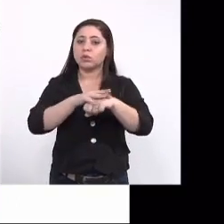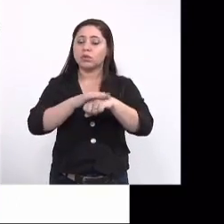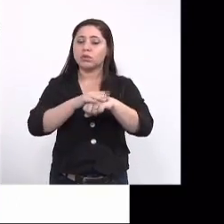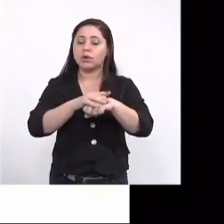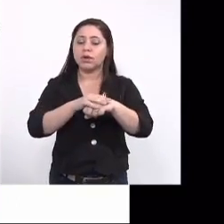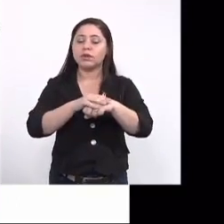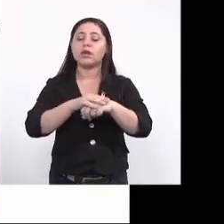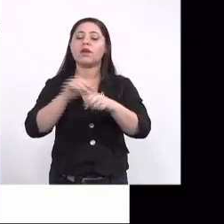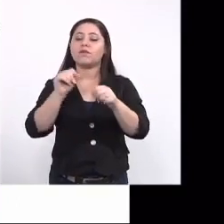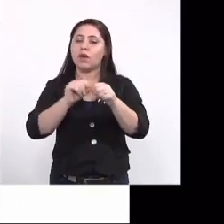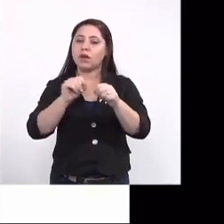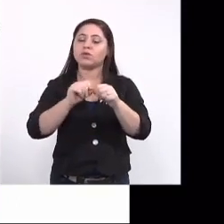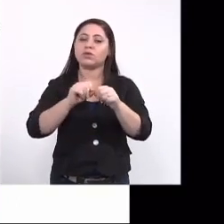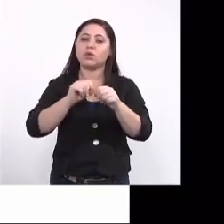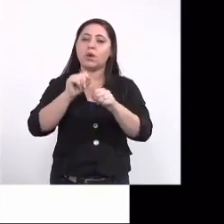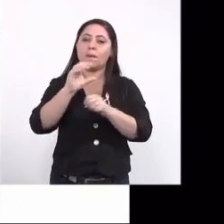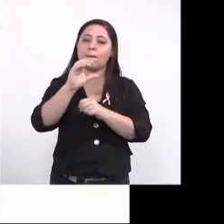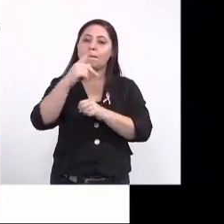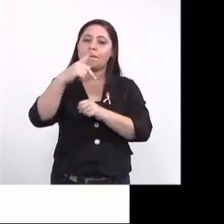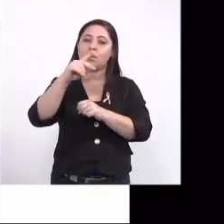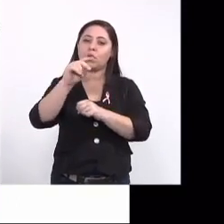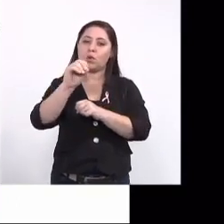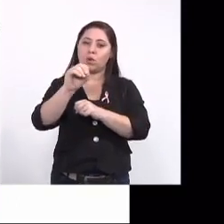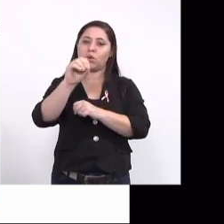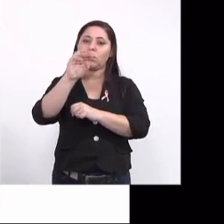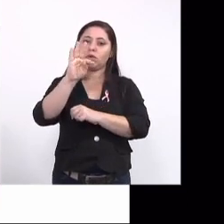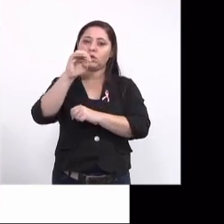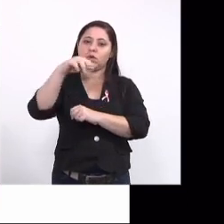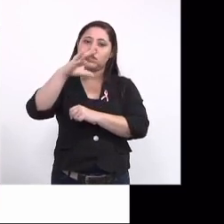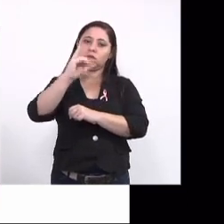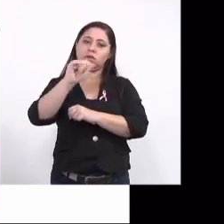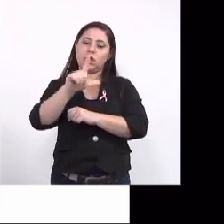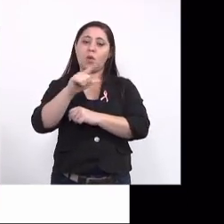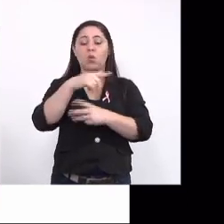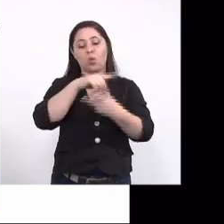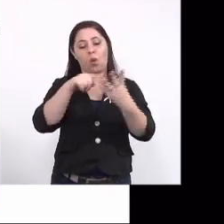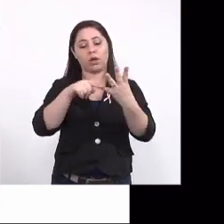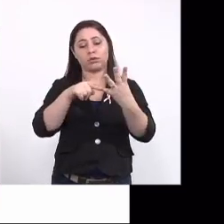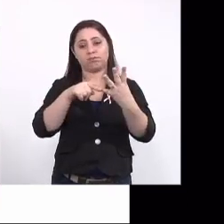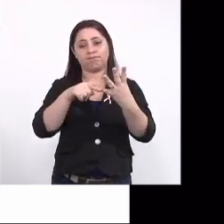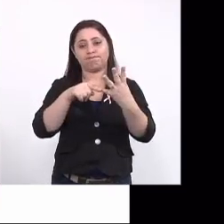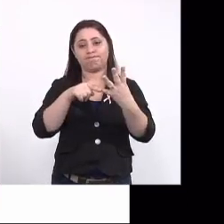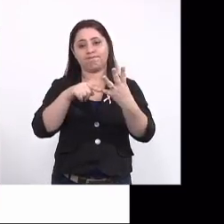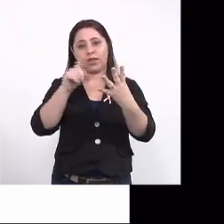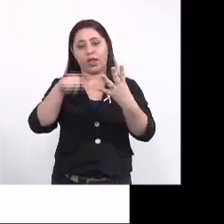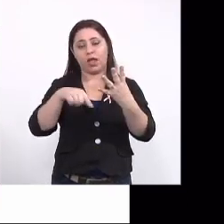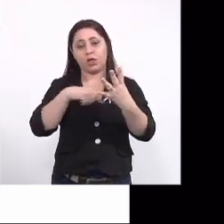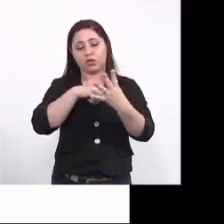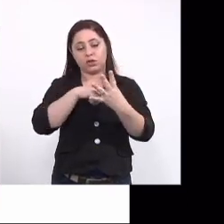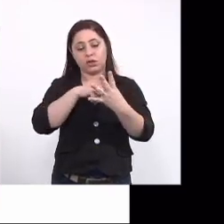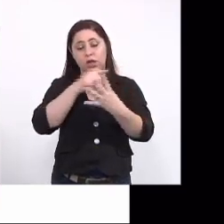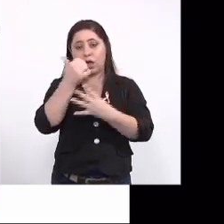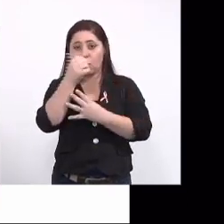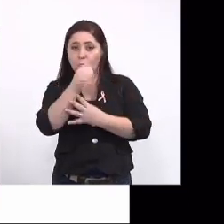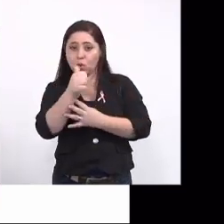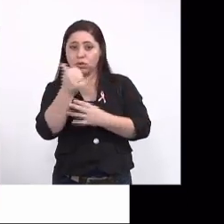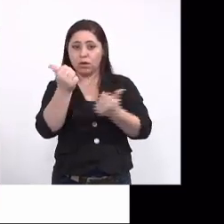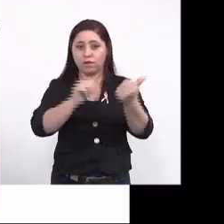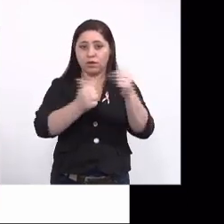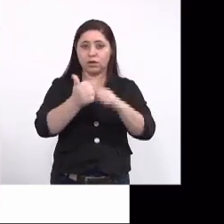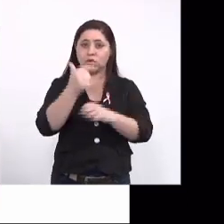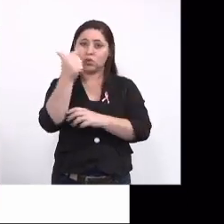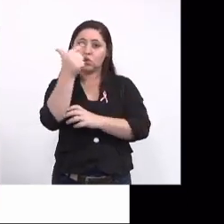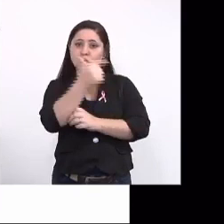classificou isso como caso potencial. Então, 4 ficaram como casos potenciais. E aí, entre essas 11 avaliadas,